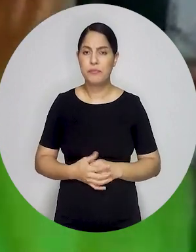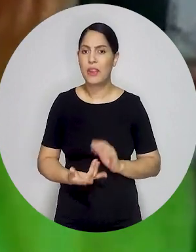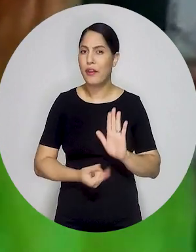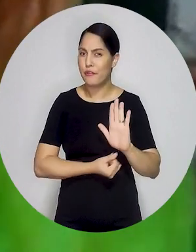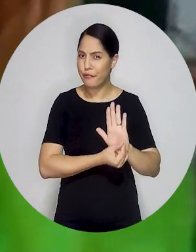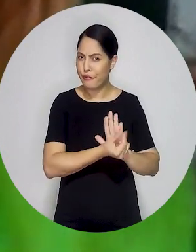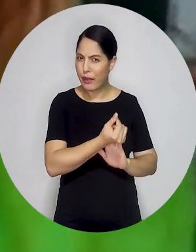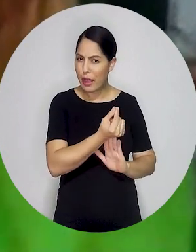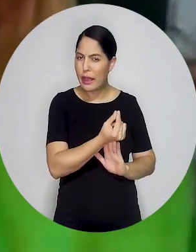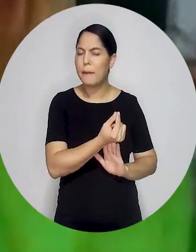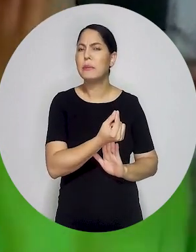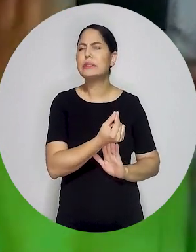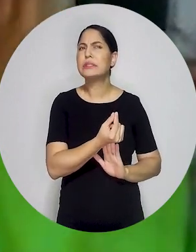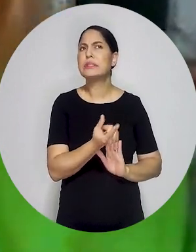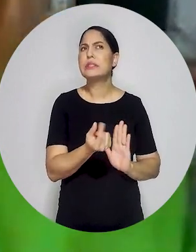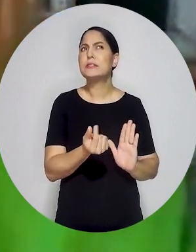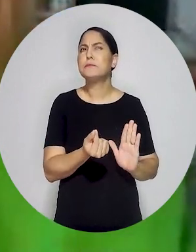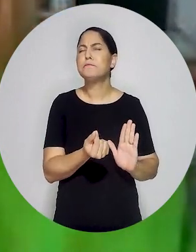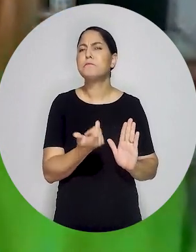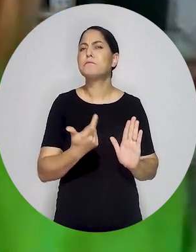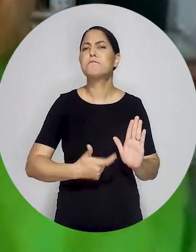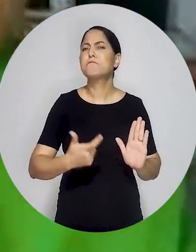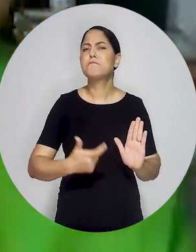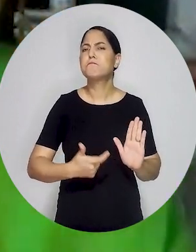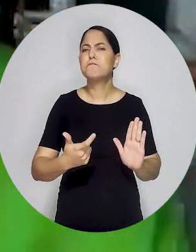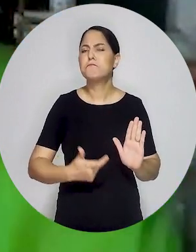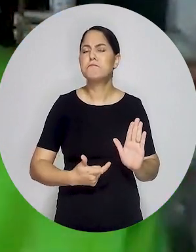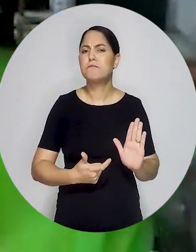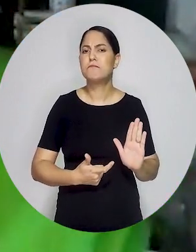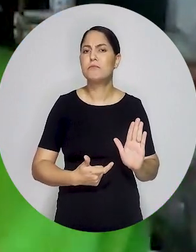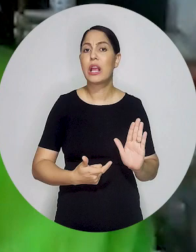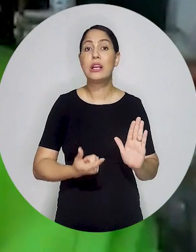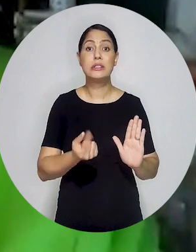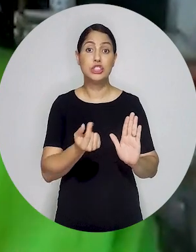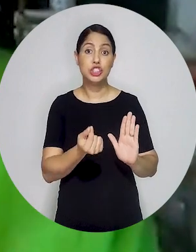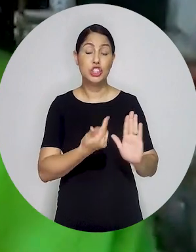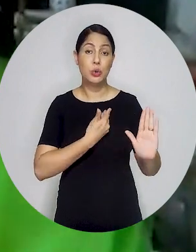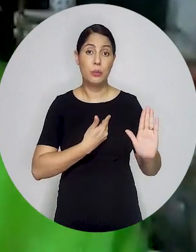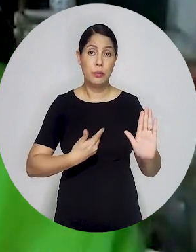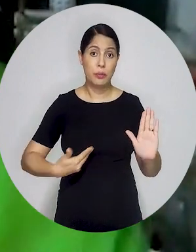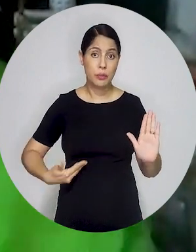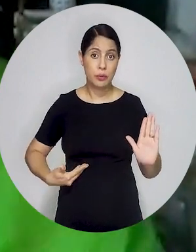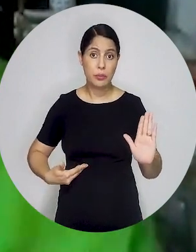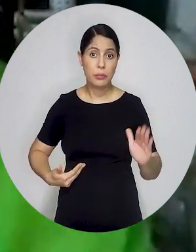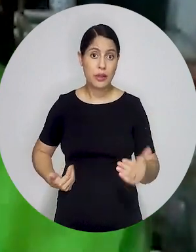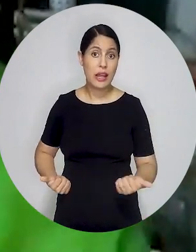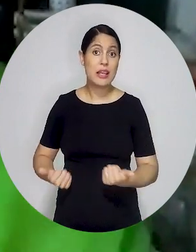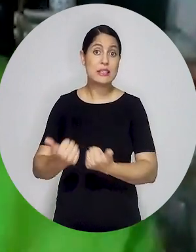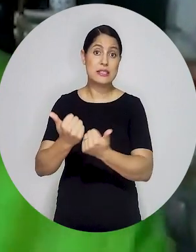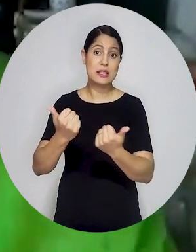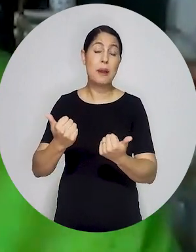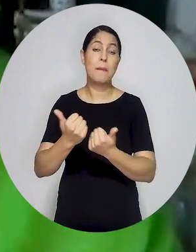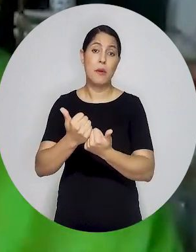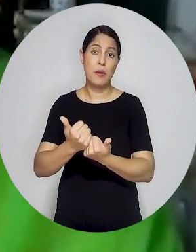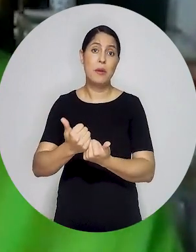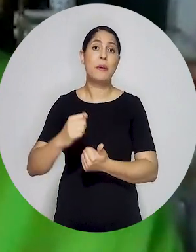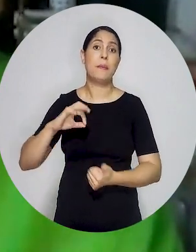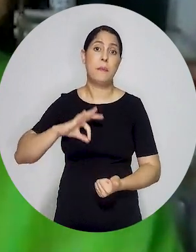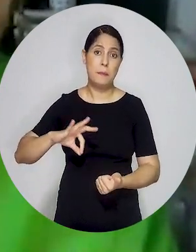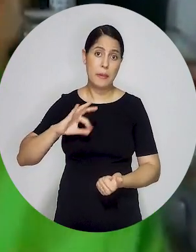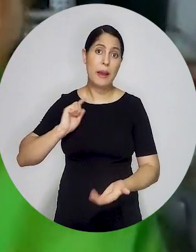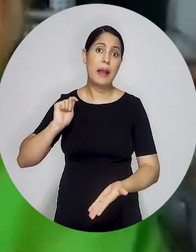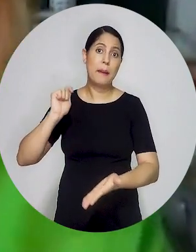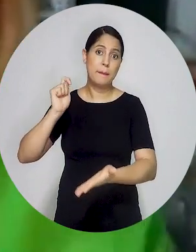é a possibilidade de utilizar verbas que venham, verbas públicas que venham a